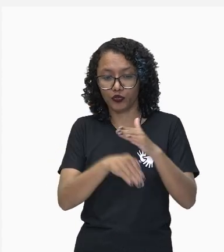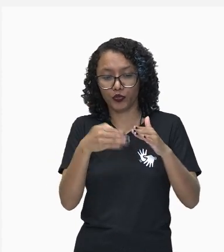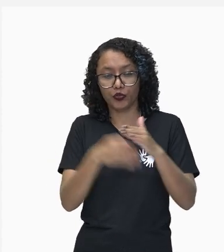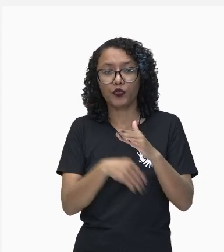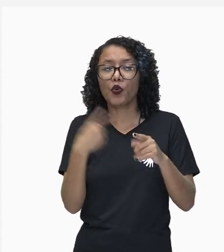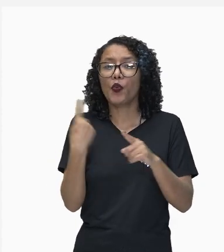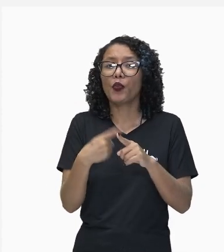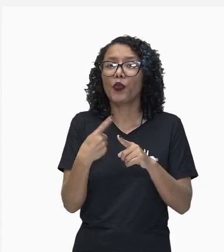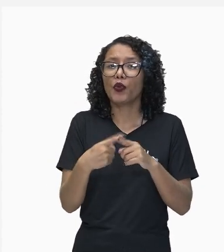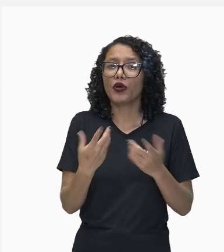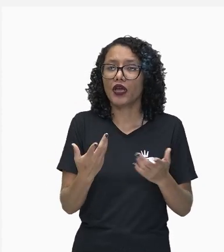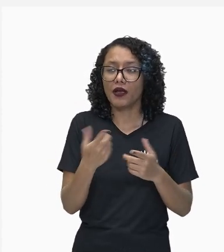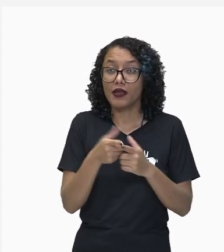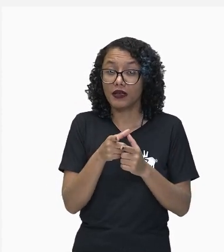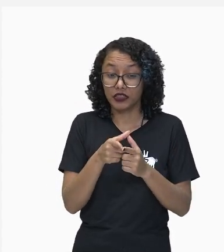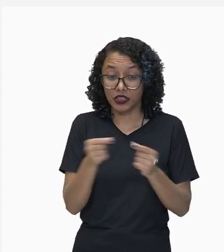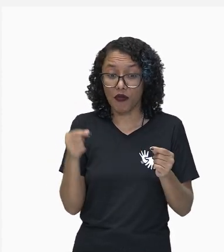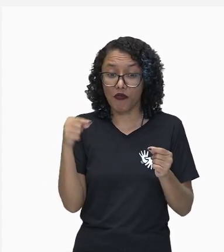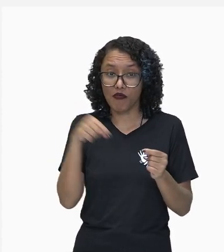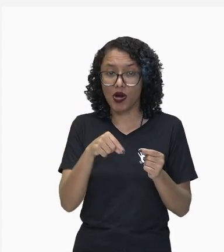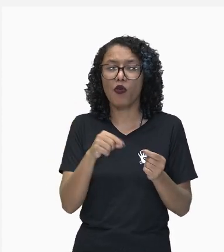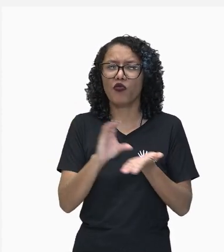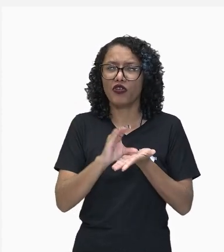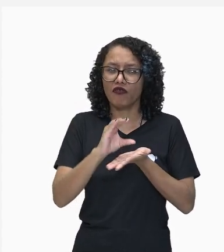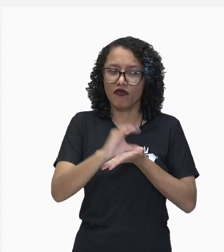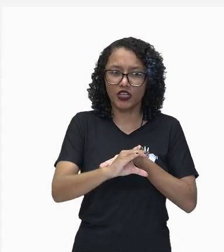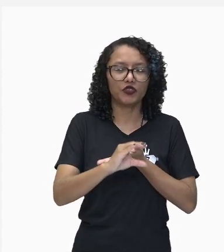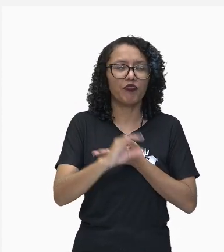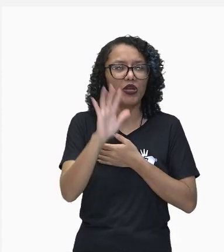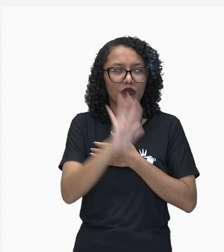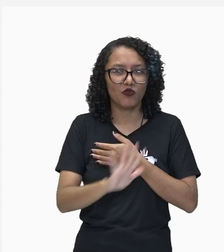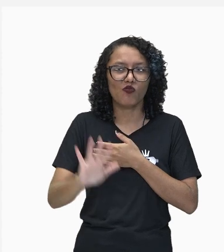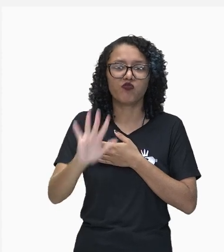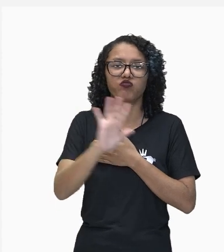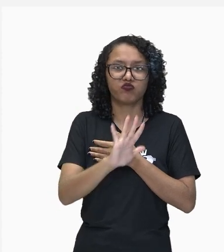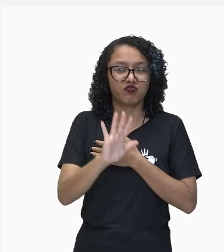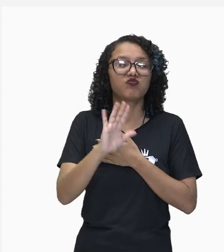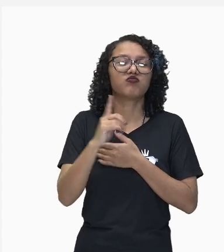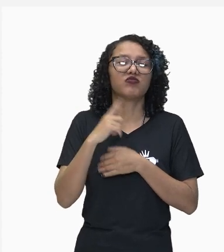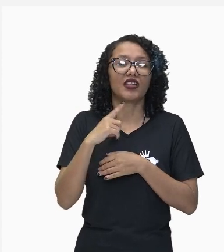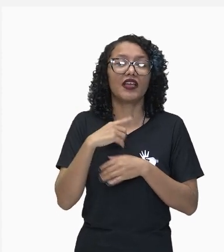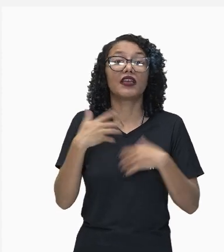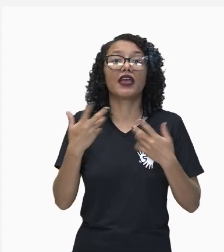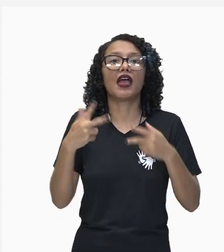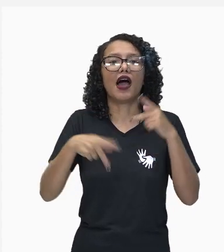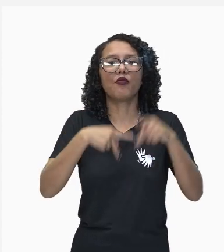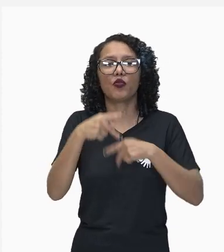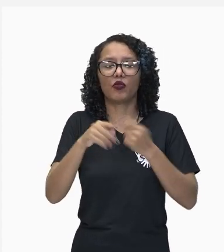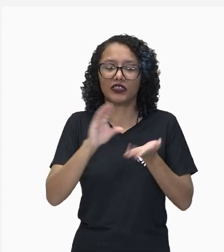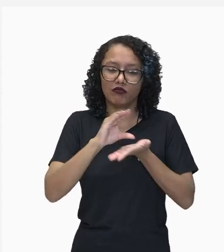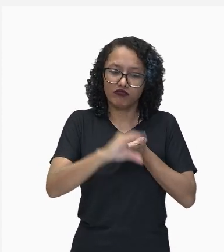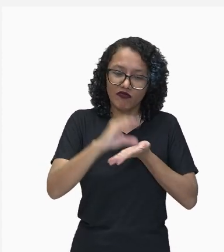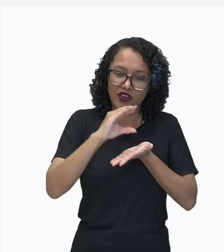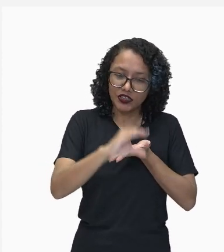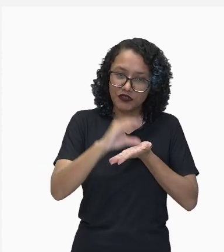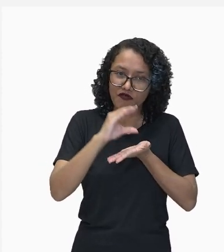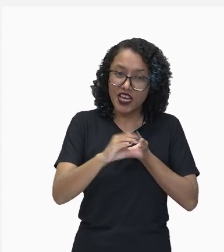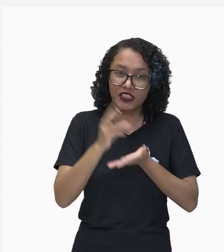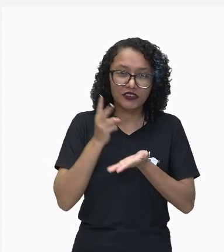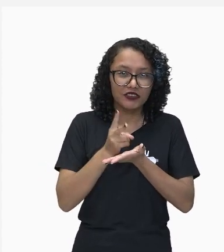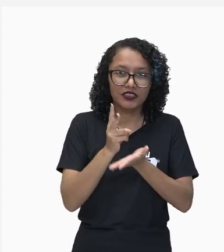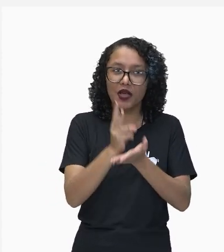ele possui um dos maiores investidores nacionais, ou seja, a própria população investe no próprio país.